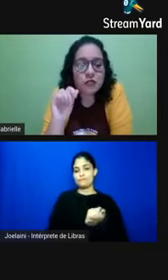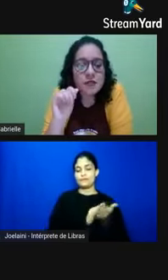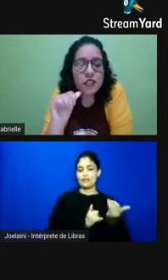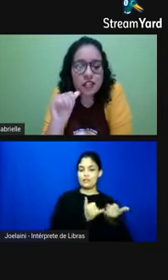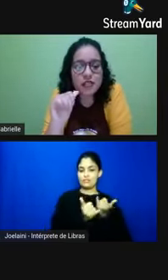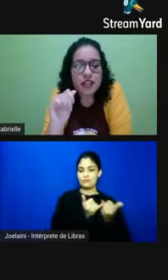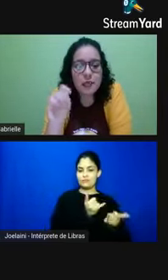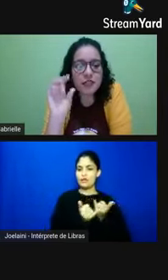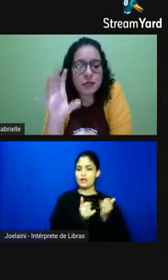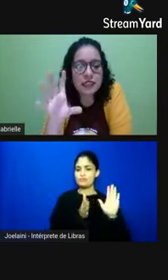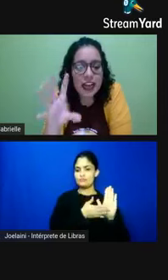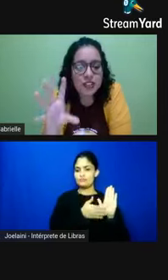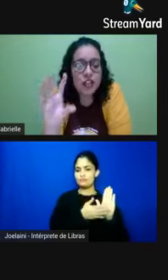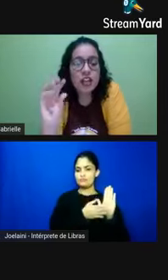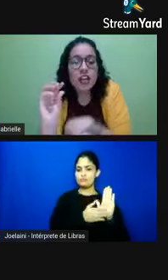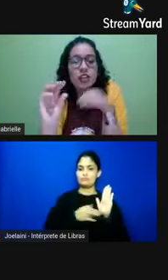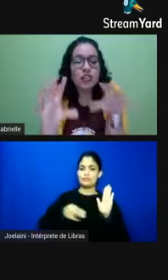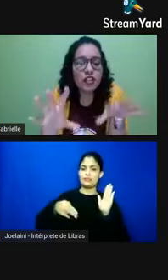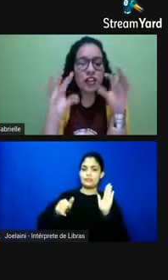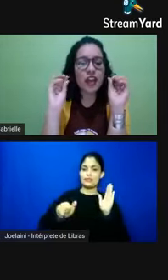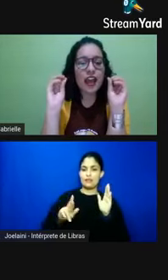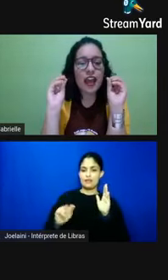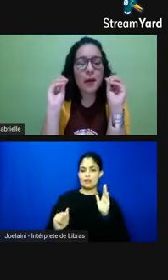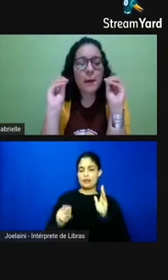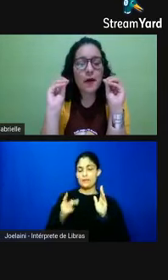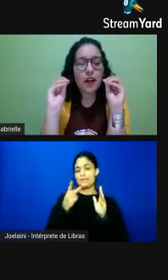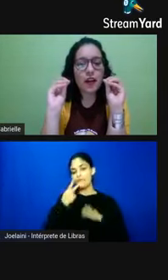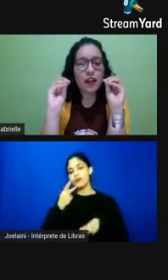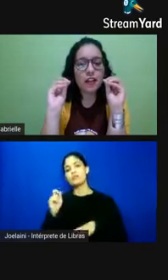menciona justamente isso né a possibilidade de